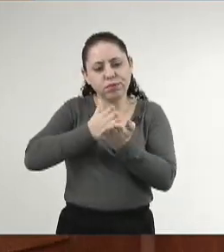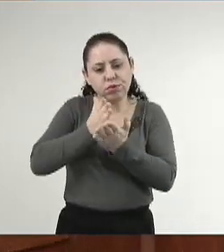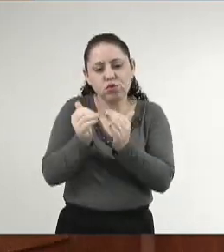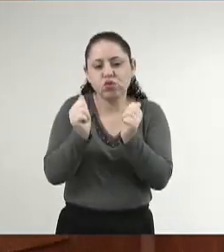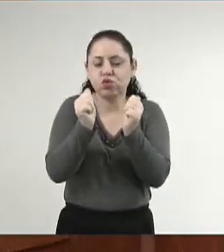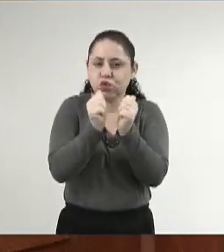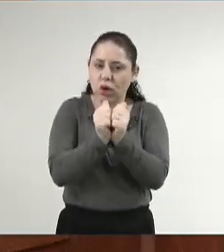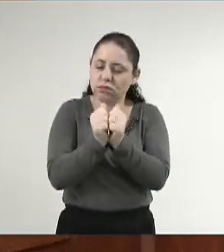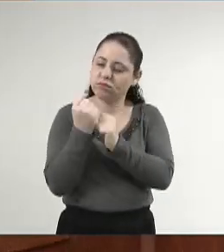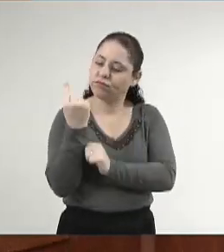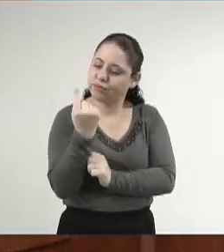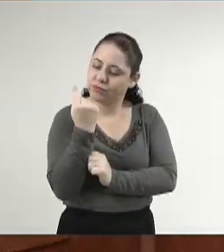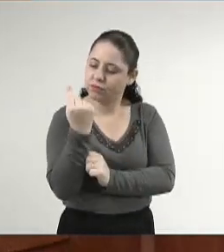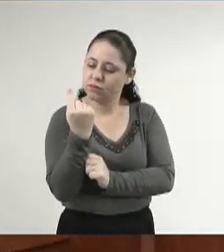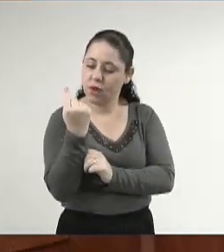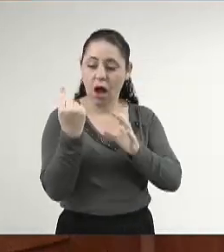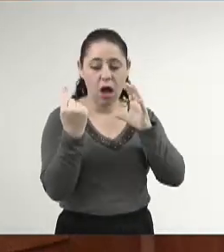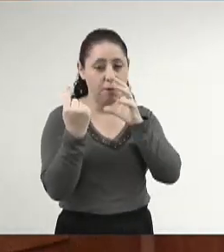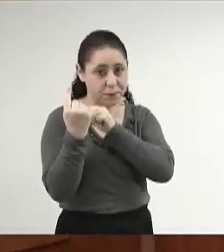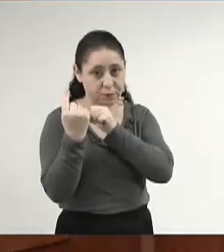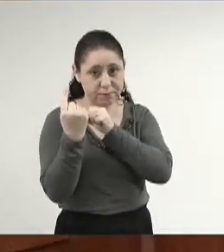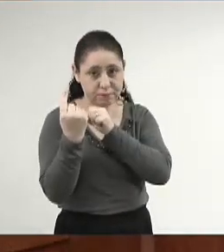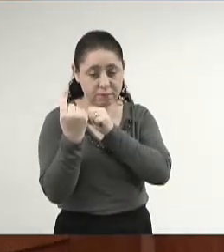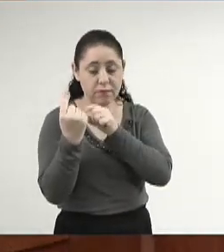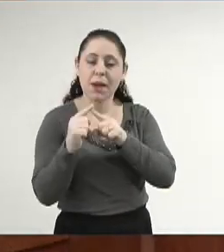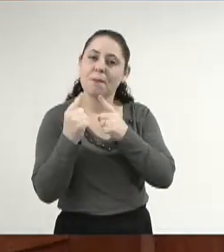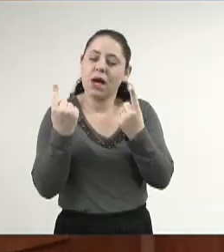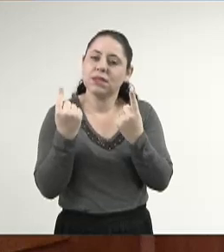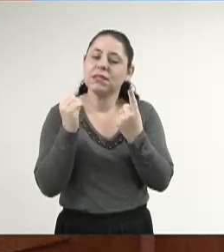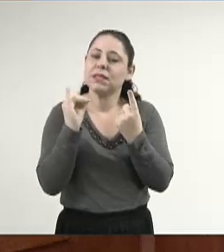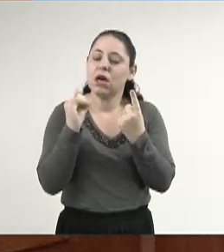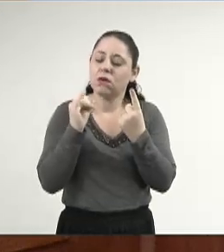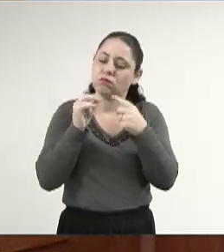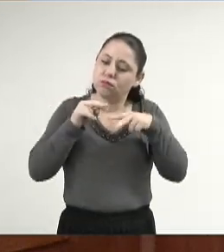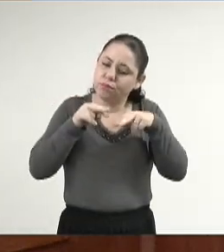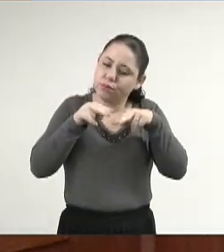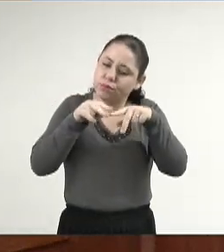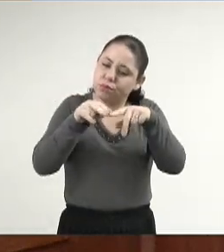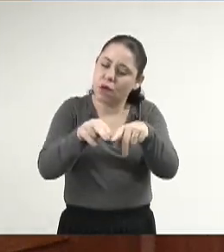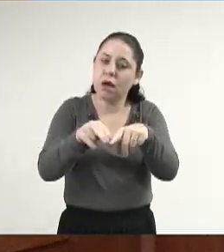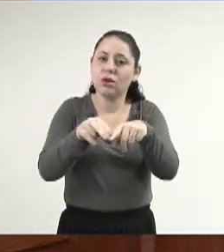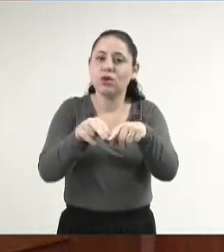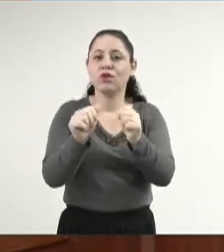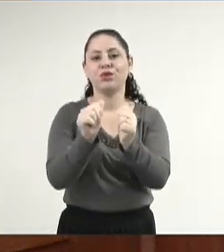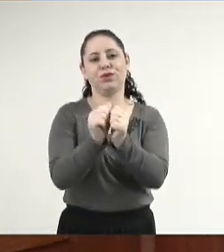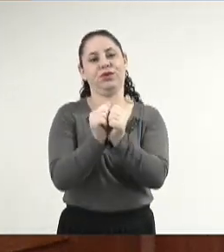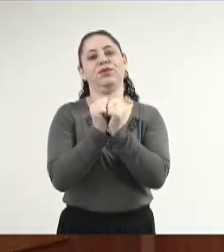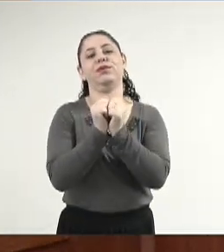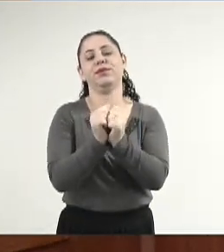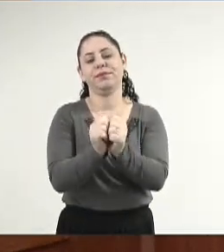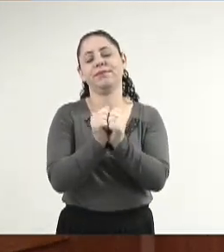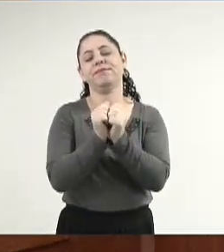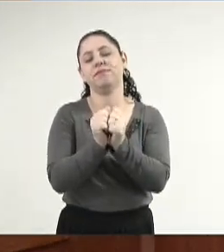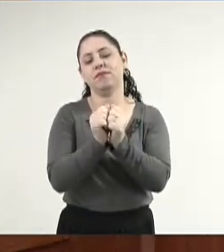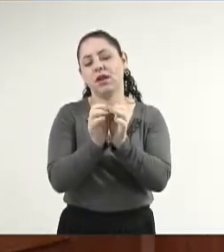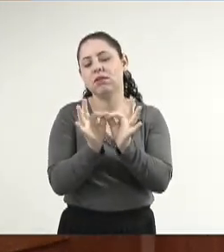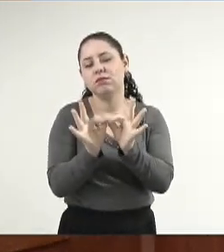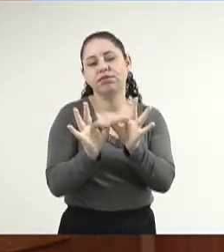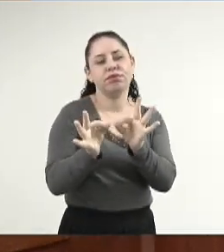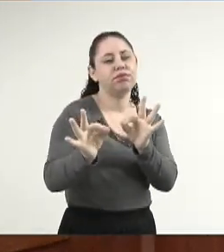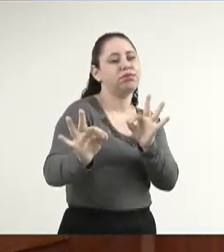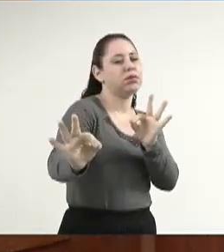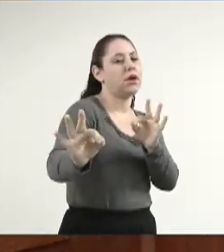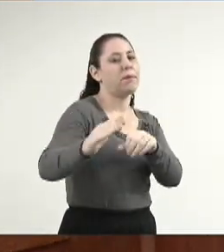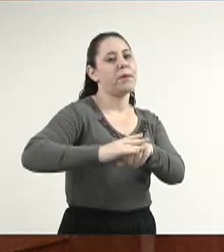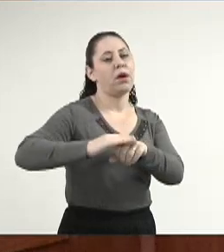sozinho, você anda rápido. Mas, caro doutor Galberto, quando a gente anda juntos, a gente consegue ir